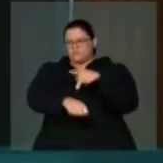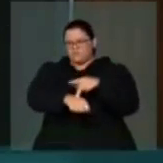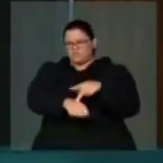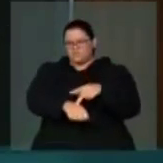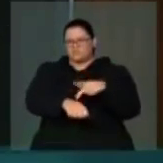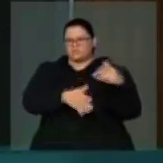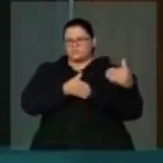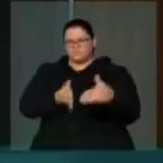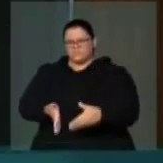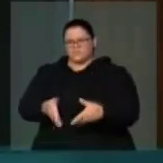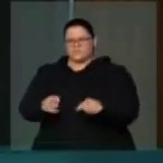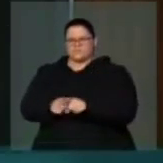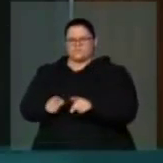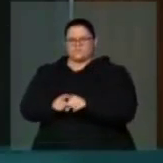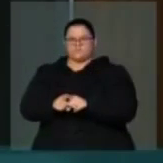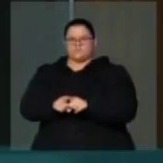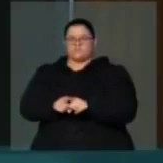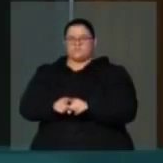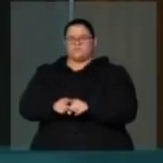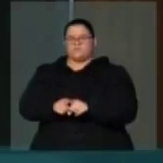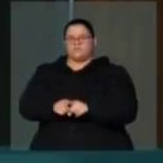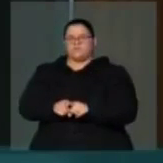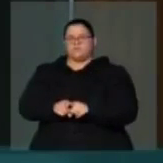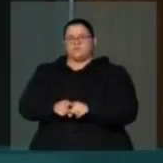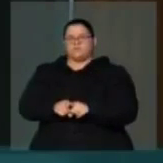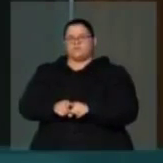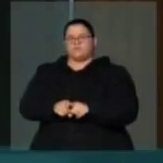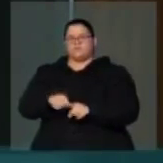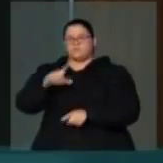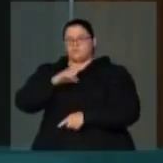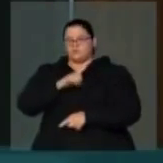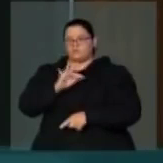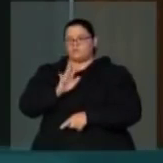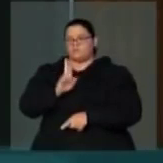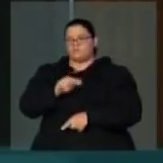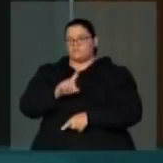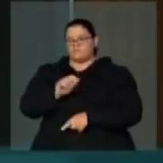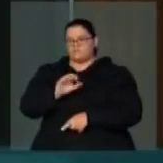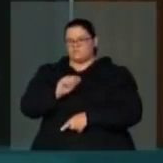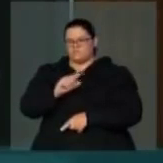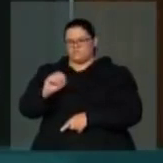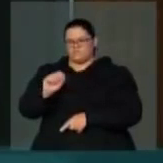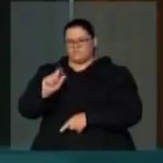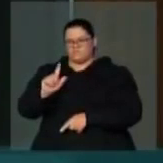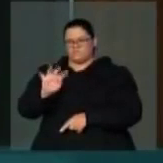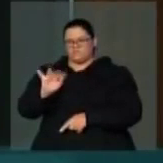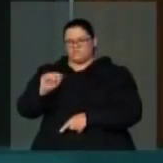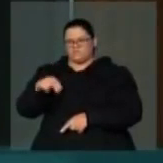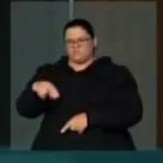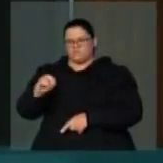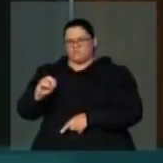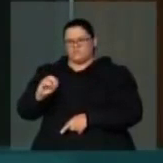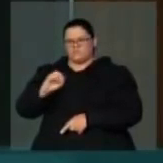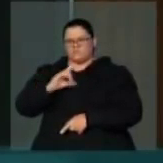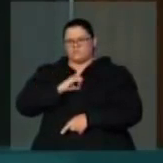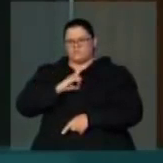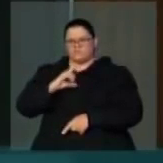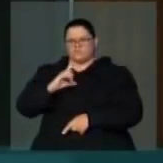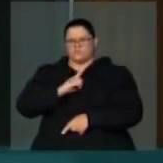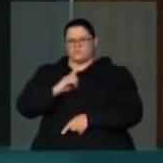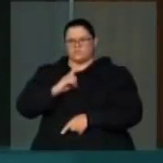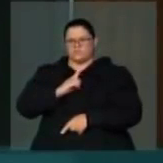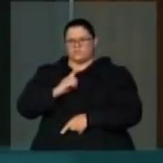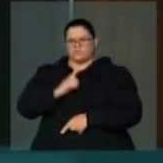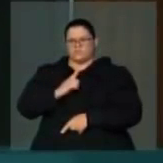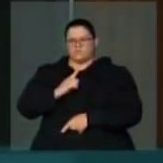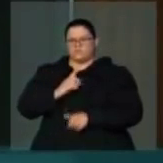ali participar. E por incrível que pareça, também a Fundação Altino Ventura, ela tem prestado